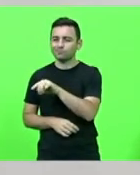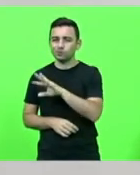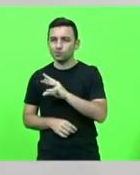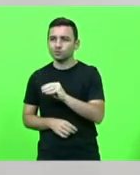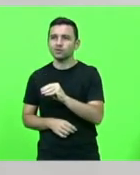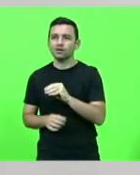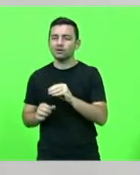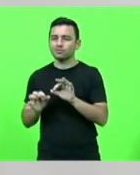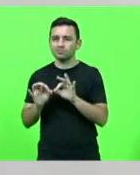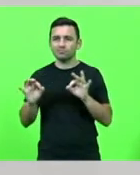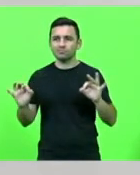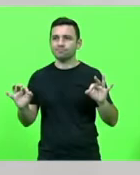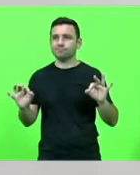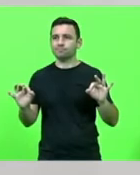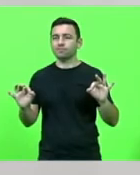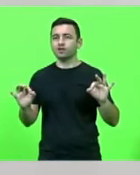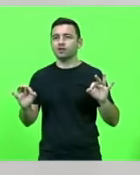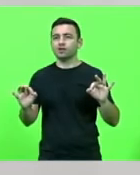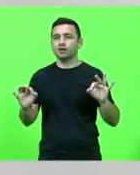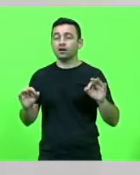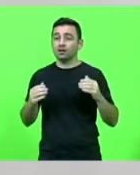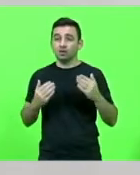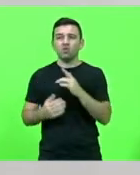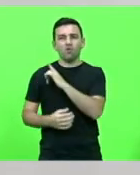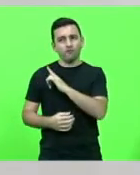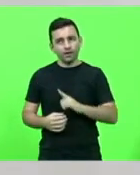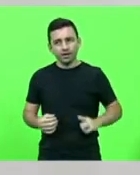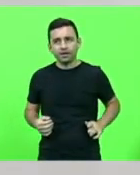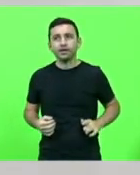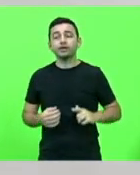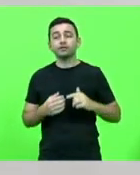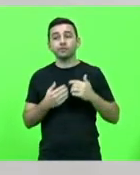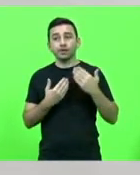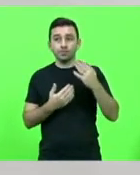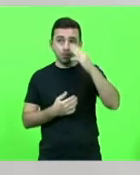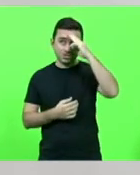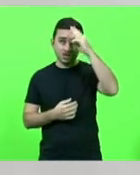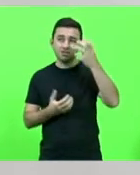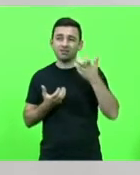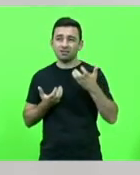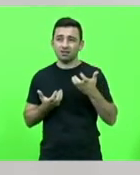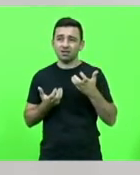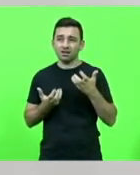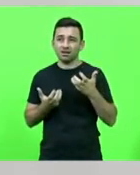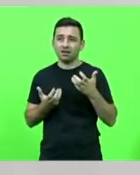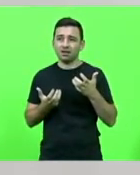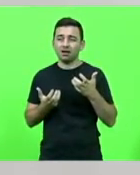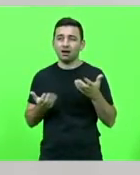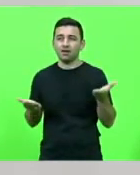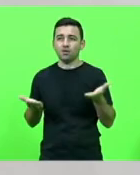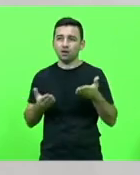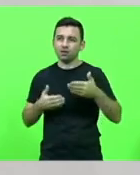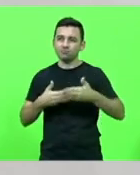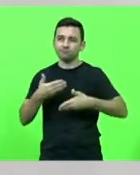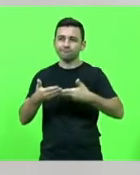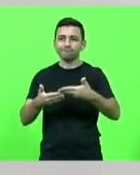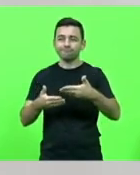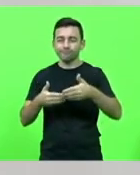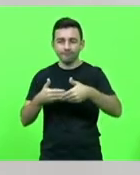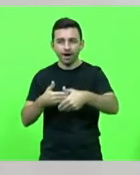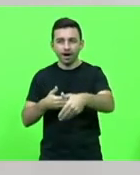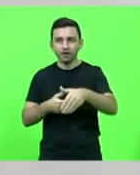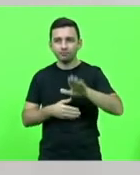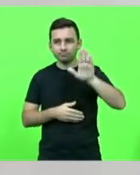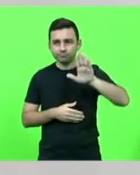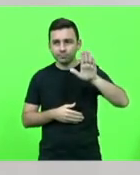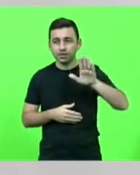o governo Moisés é sensível ele já está agora num processo de pré-campanha mas eu acredito que dá